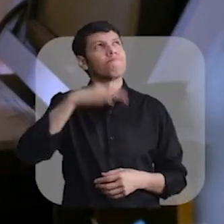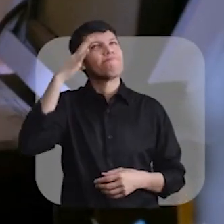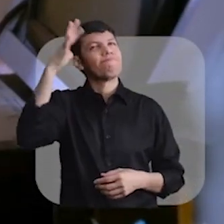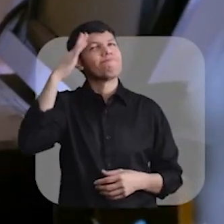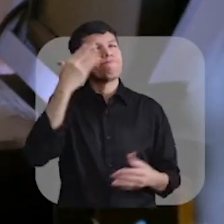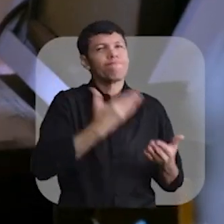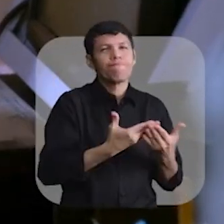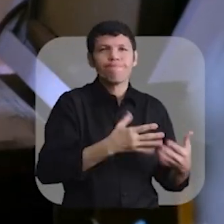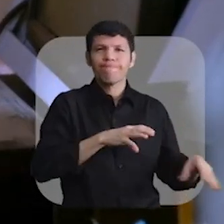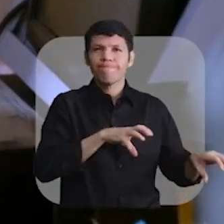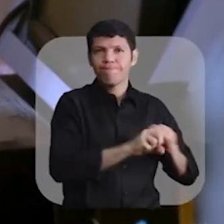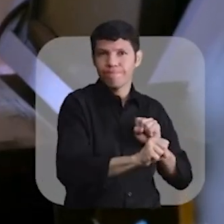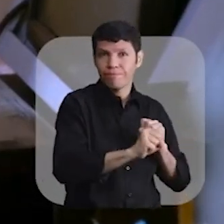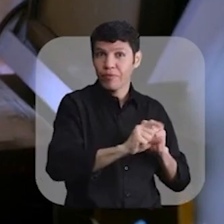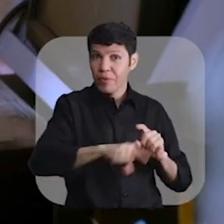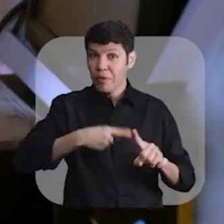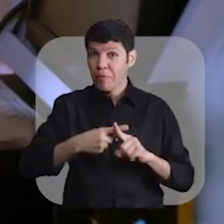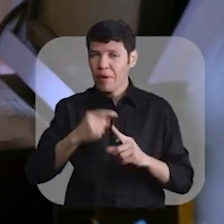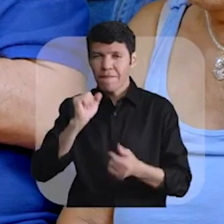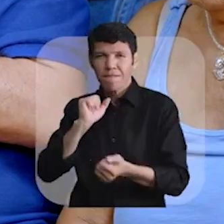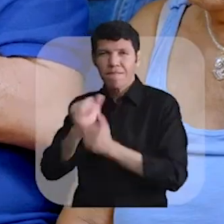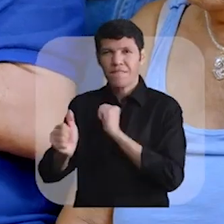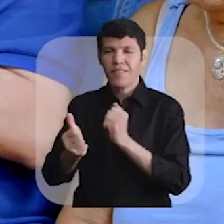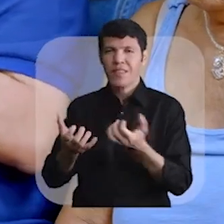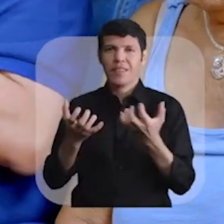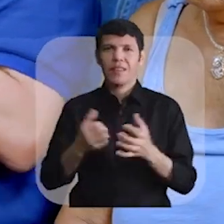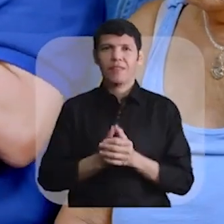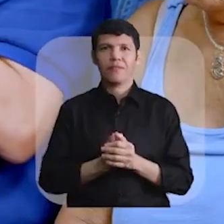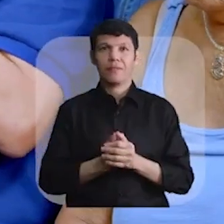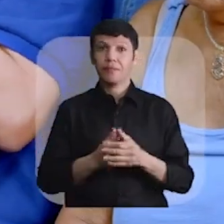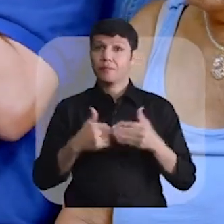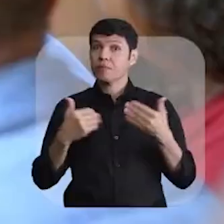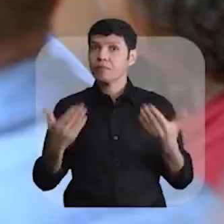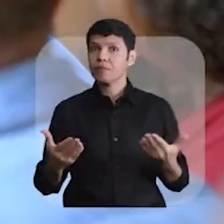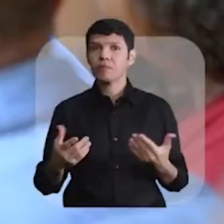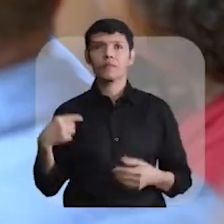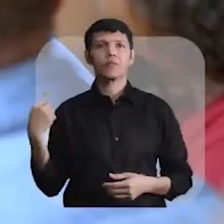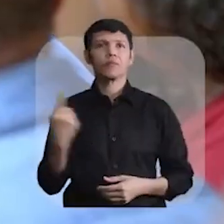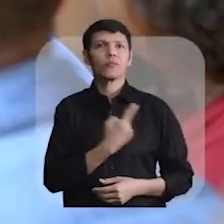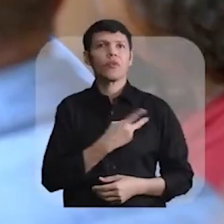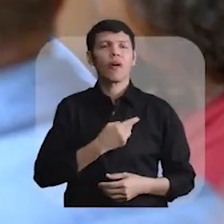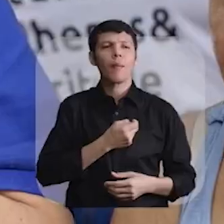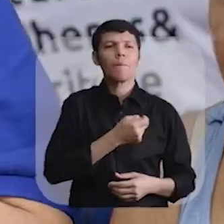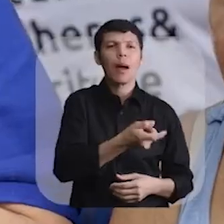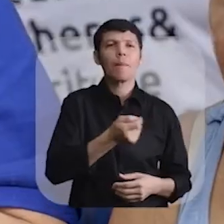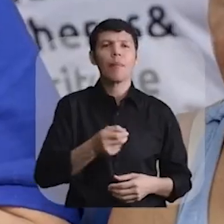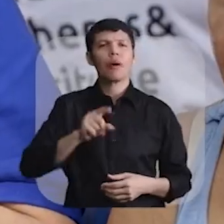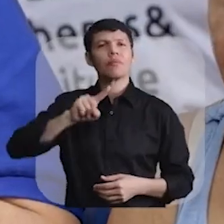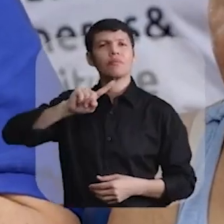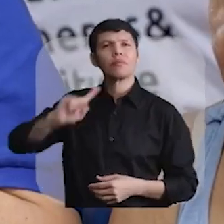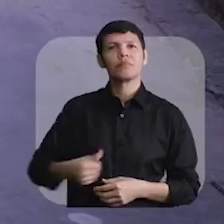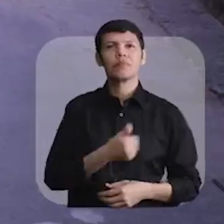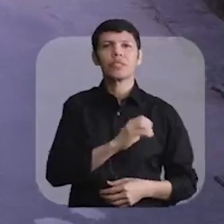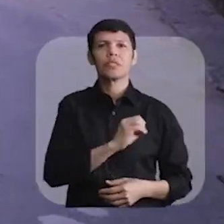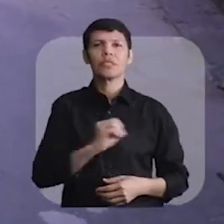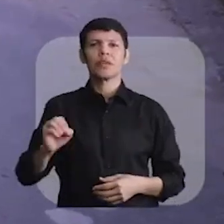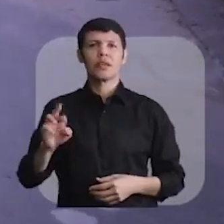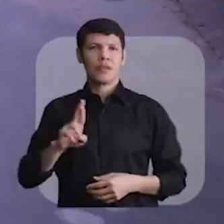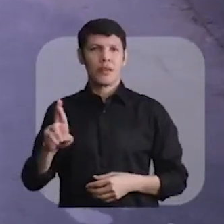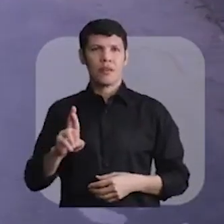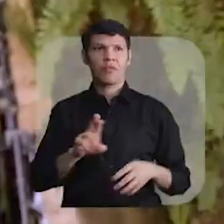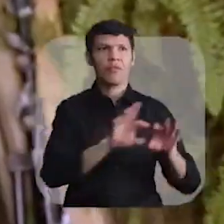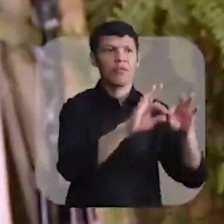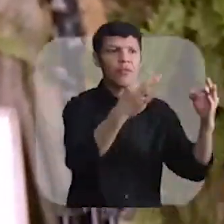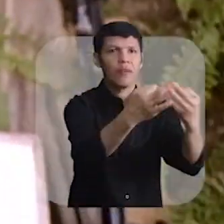nos meus estudos e virar uma grande atleta. E aí nós teremos R$.100,00 para que essas